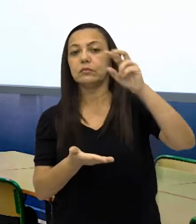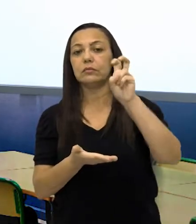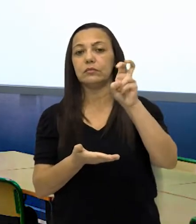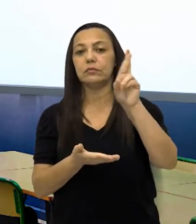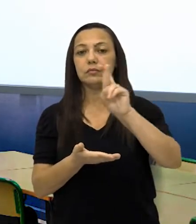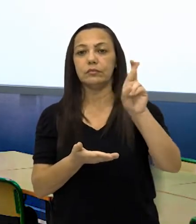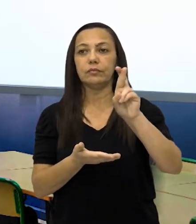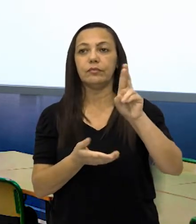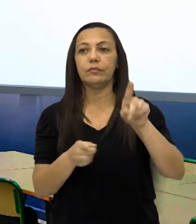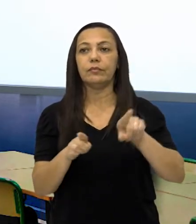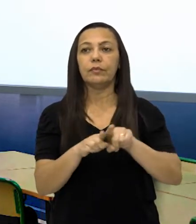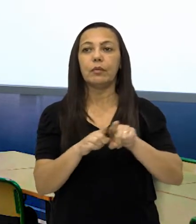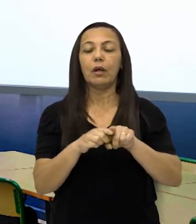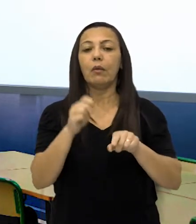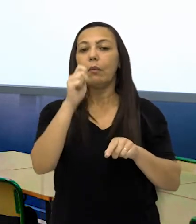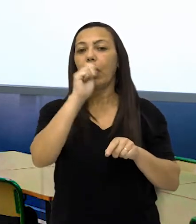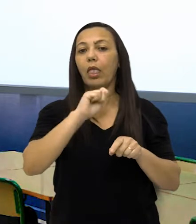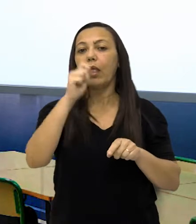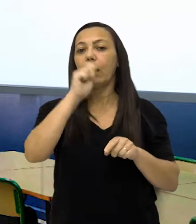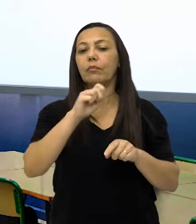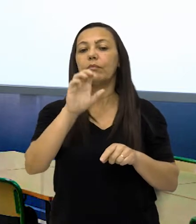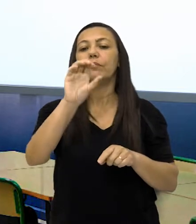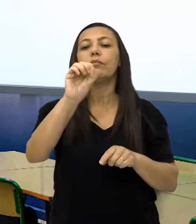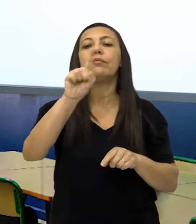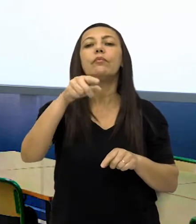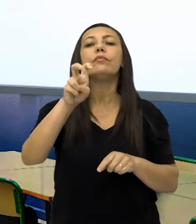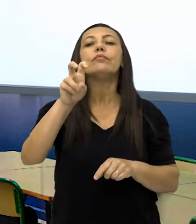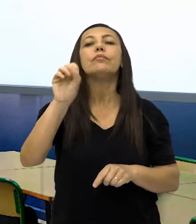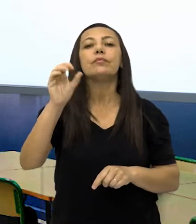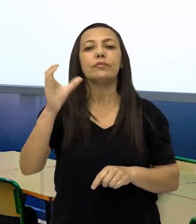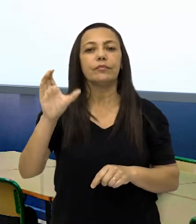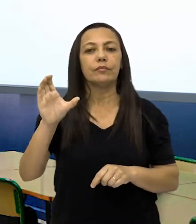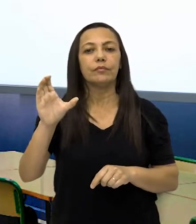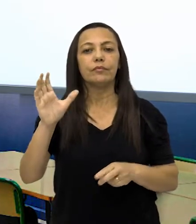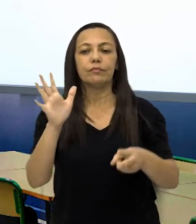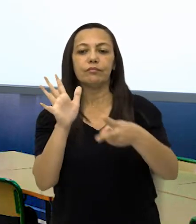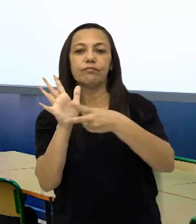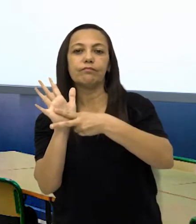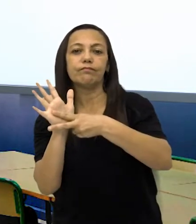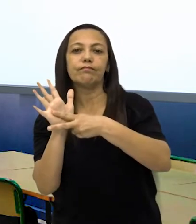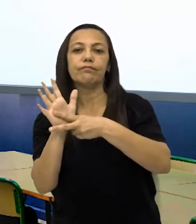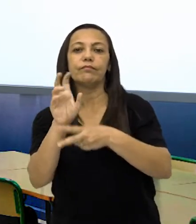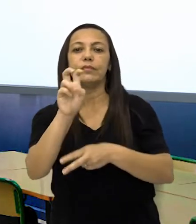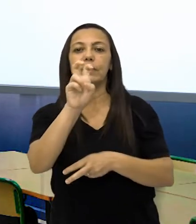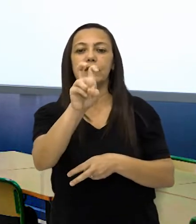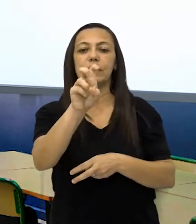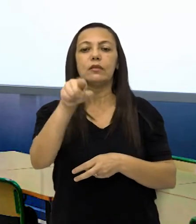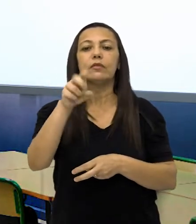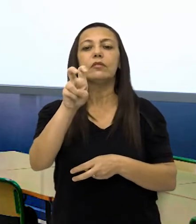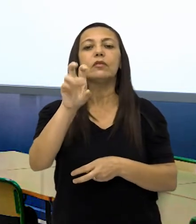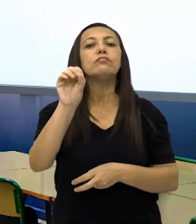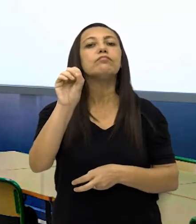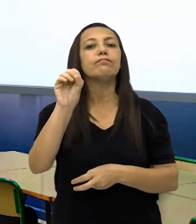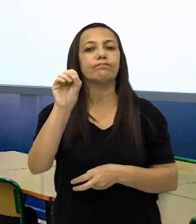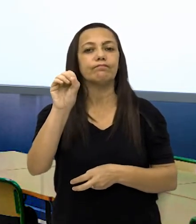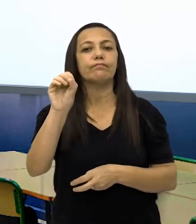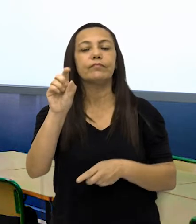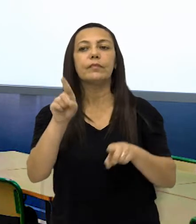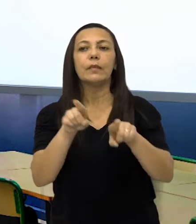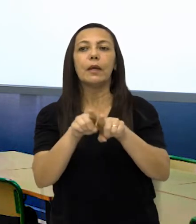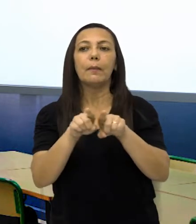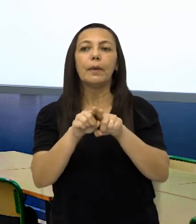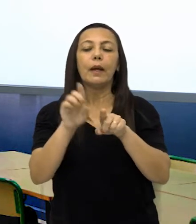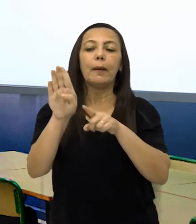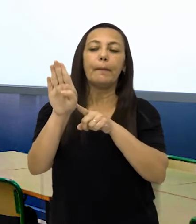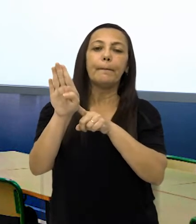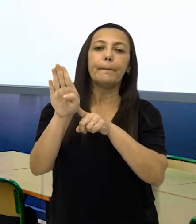,00 e um picolé que custa R$ que dá um total de R$ 5,50. Temos aqui